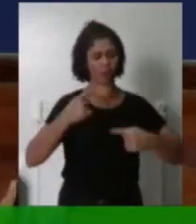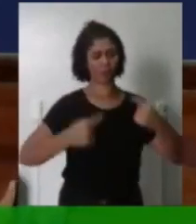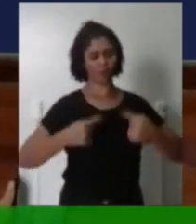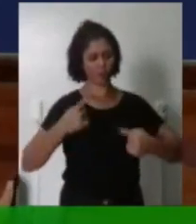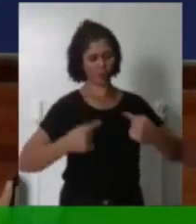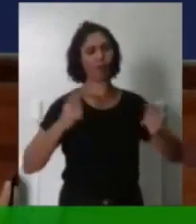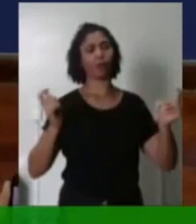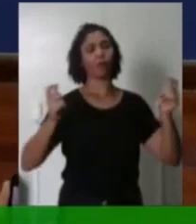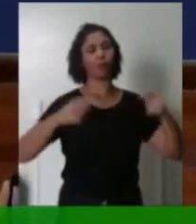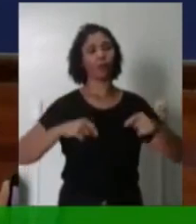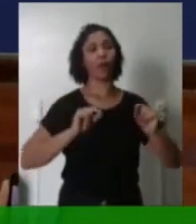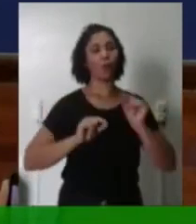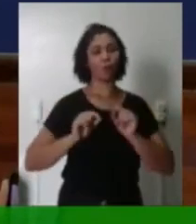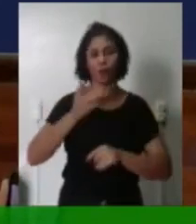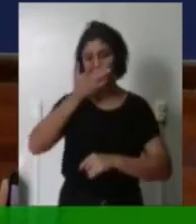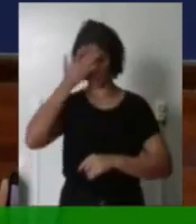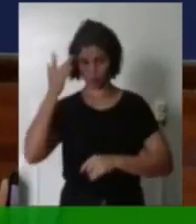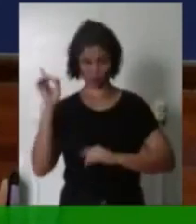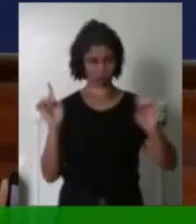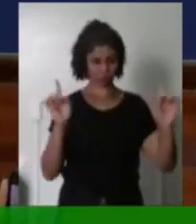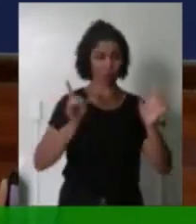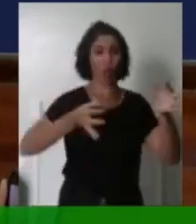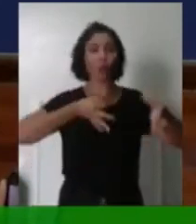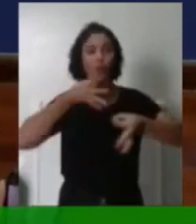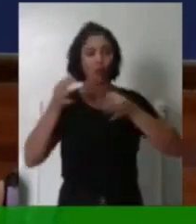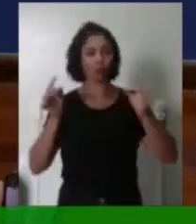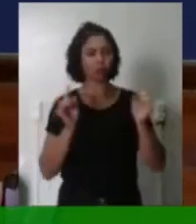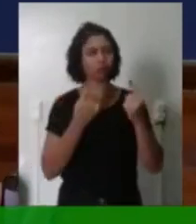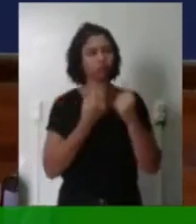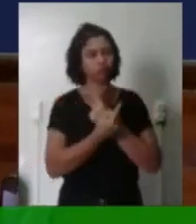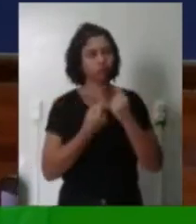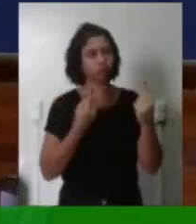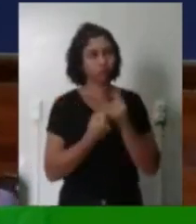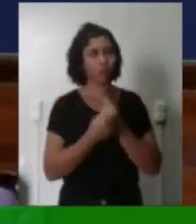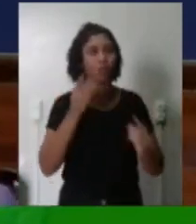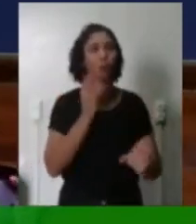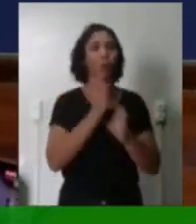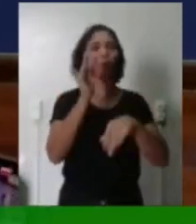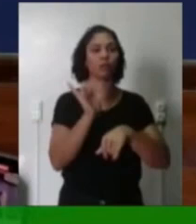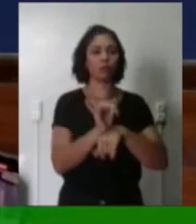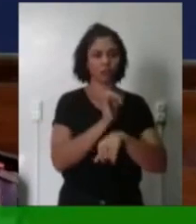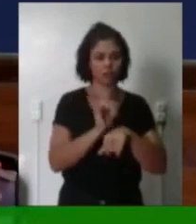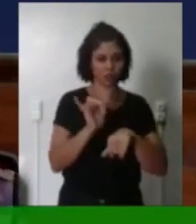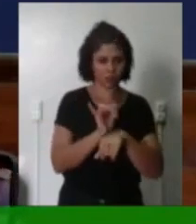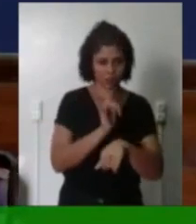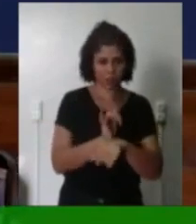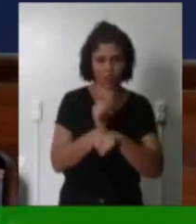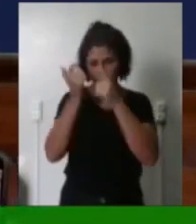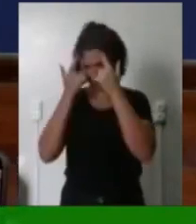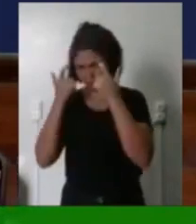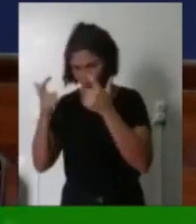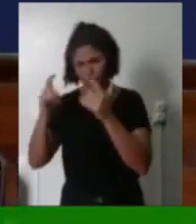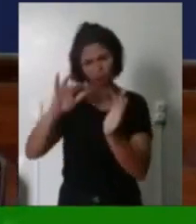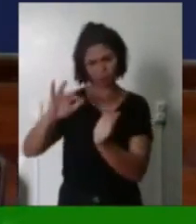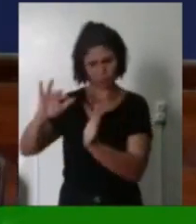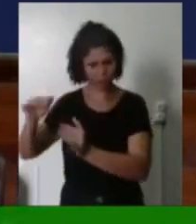os homens dialogando Encontrem seus caminhos Suas alternativas Substituem a violência pelo diálogo